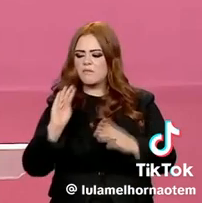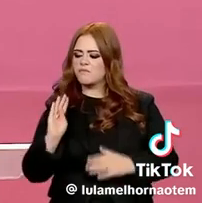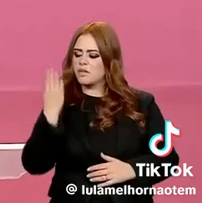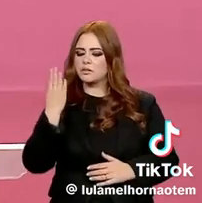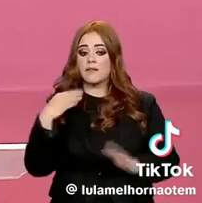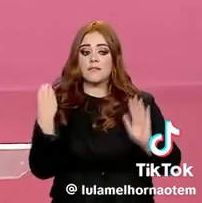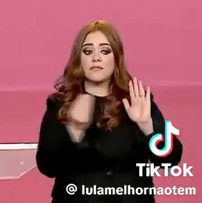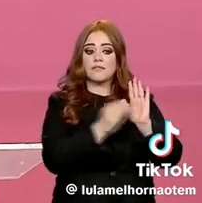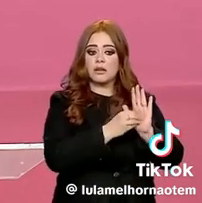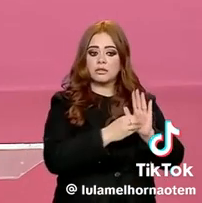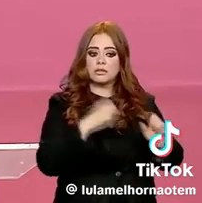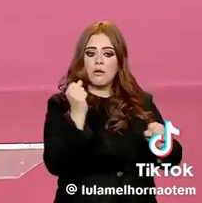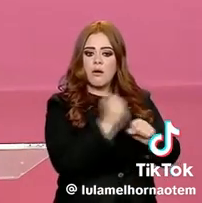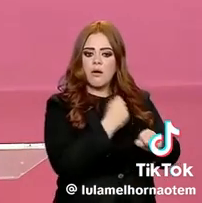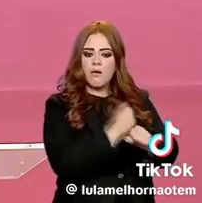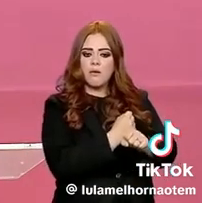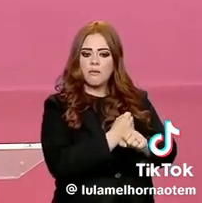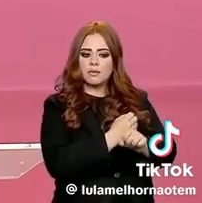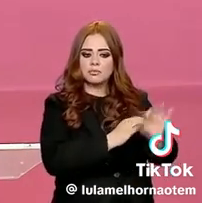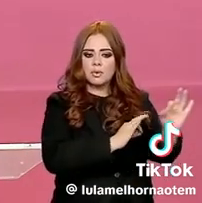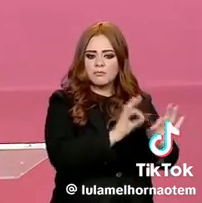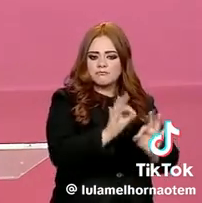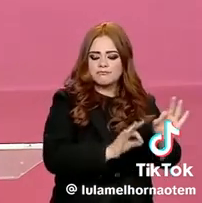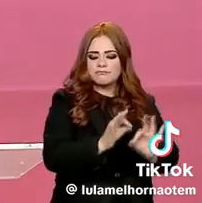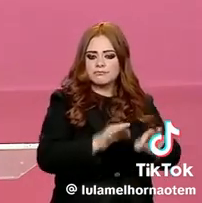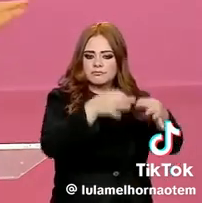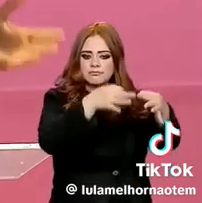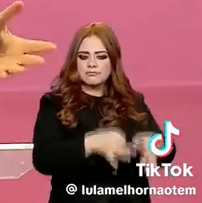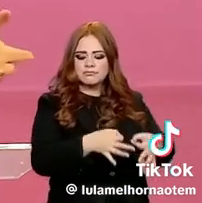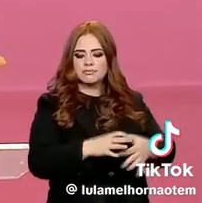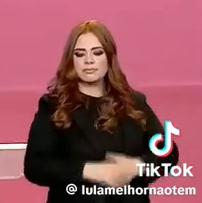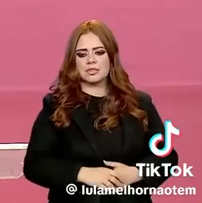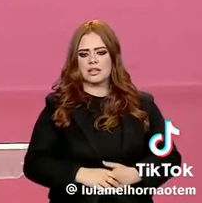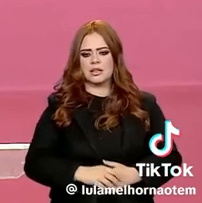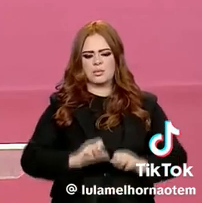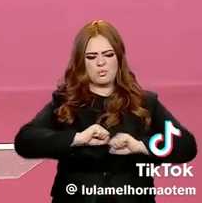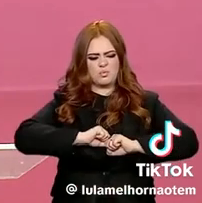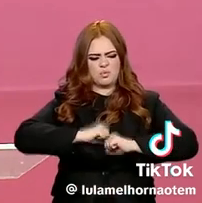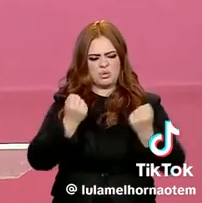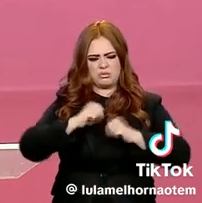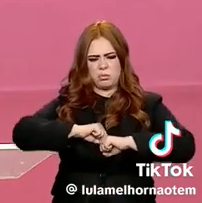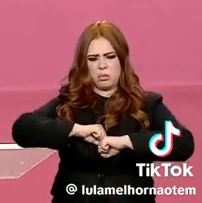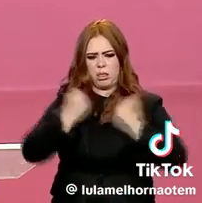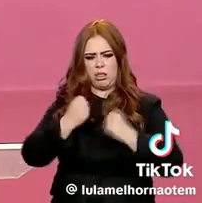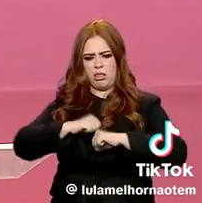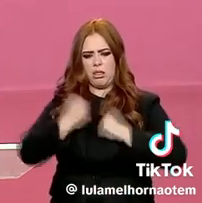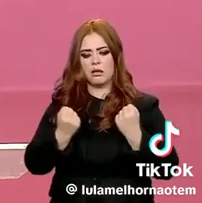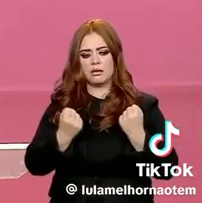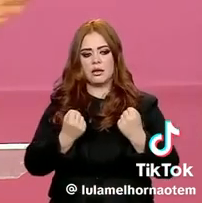fatos, obras, realizações. Ao invés de ódio, diálogo.